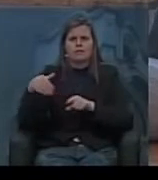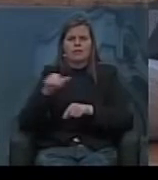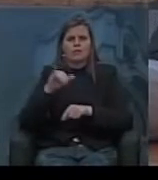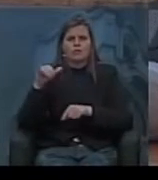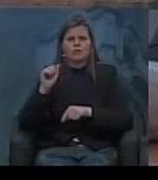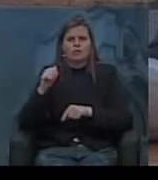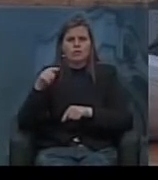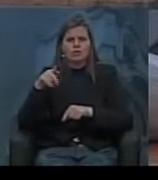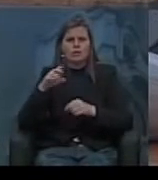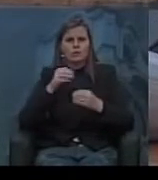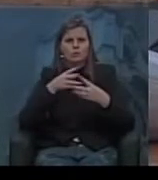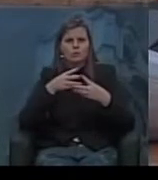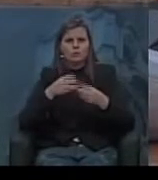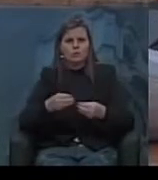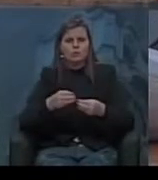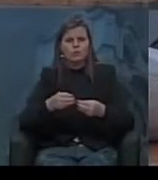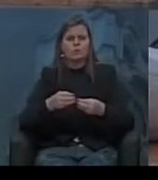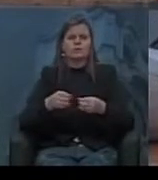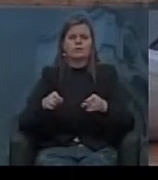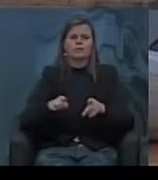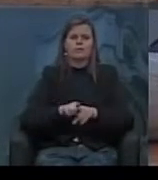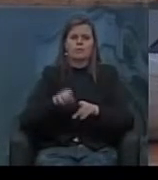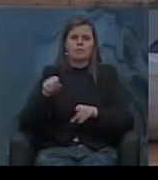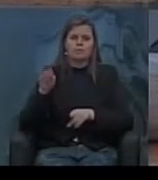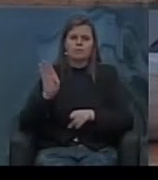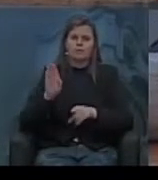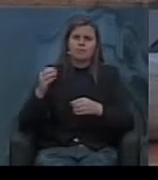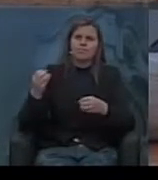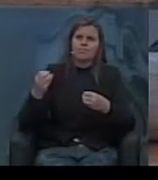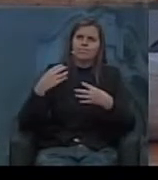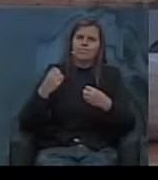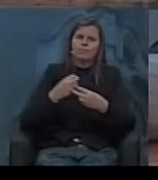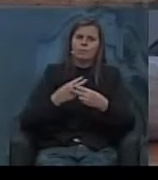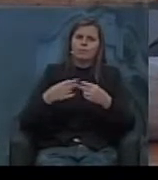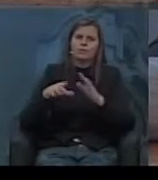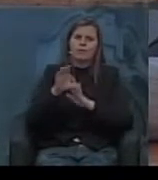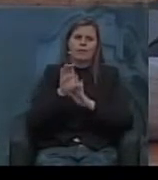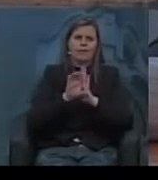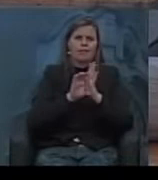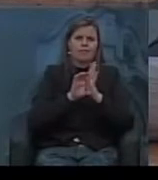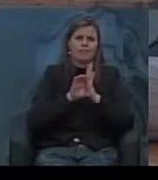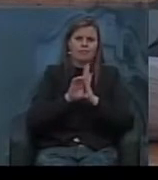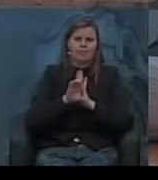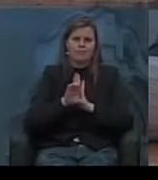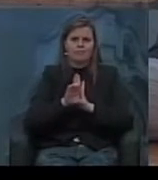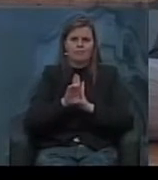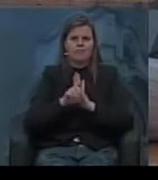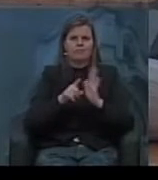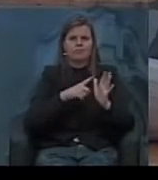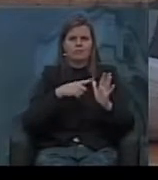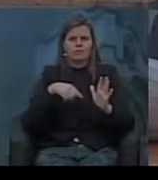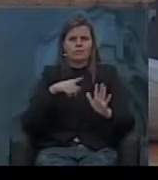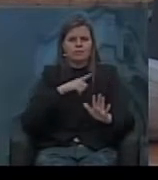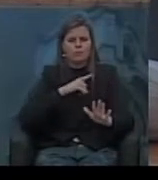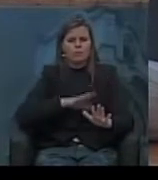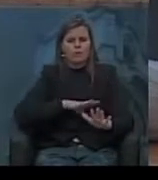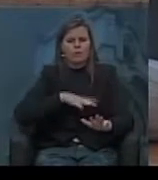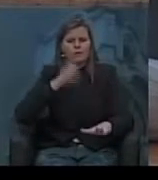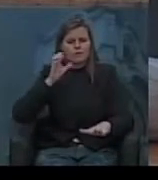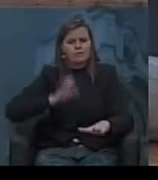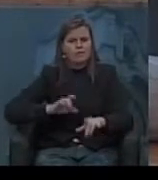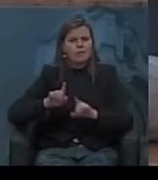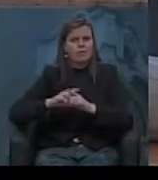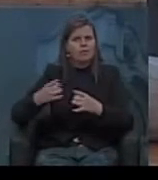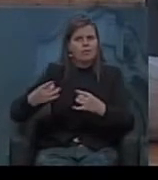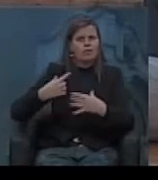Pasqualini e por favor Brizola nos ensine as lições do catecismo dê-nos coragem civismo e não nos deixe